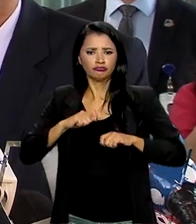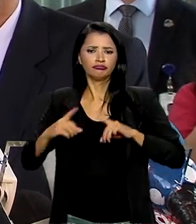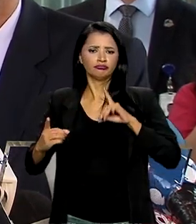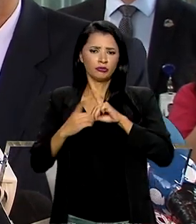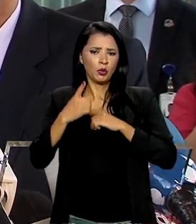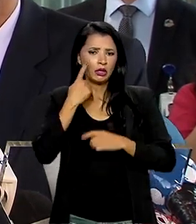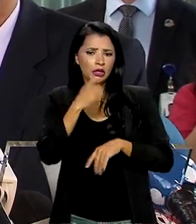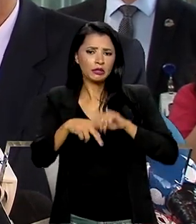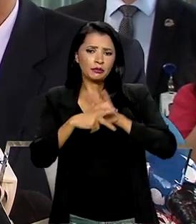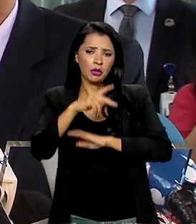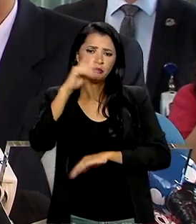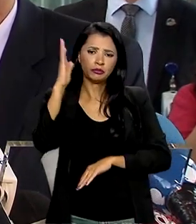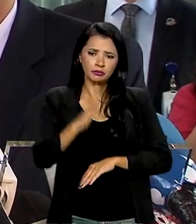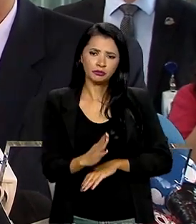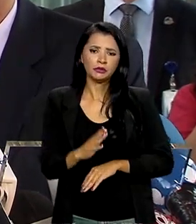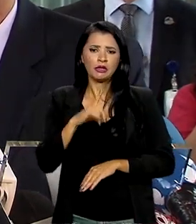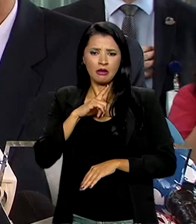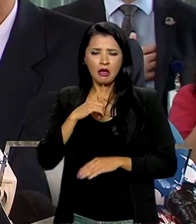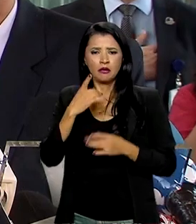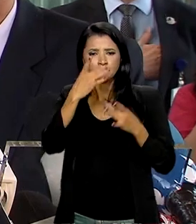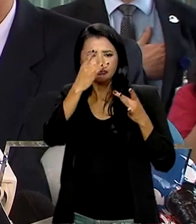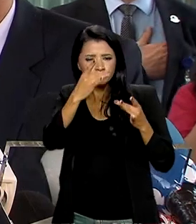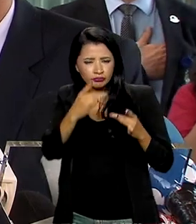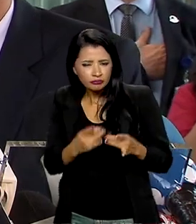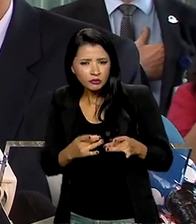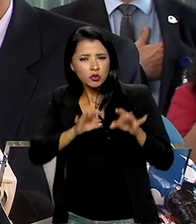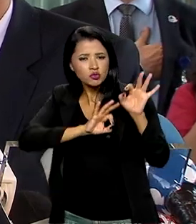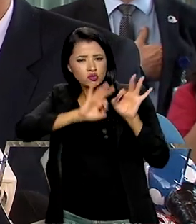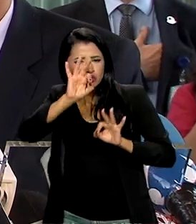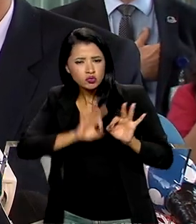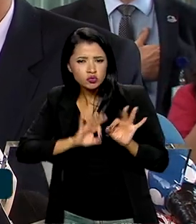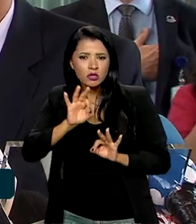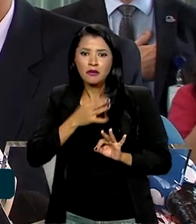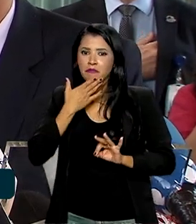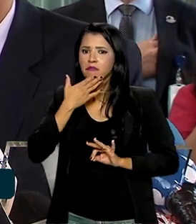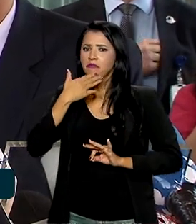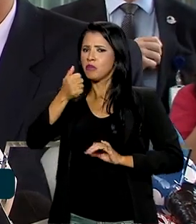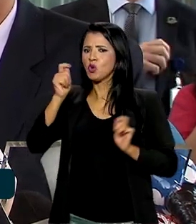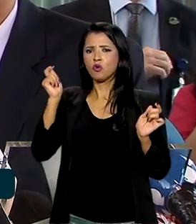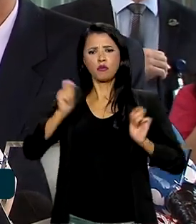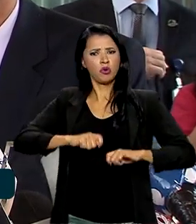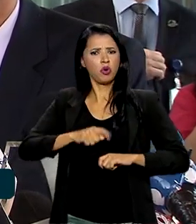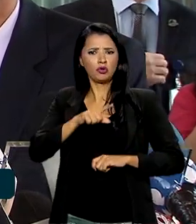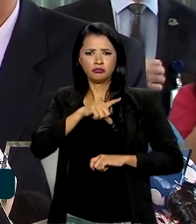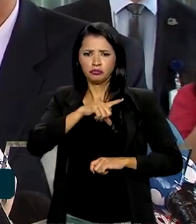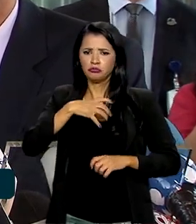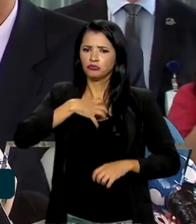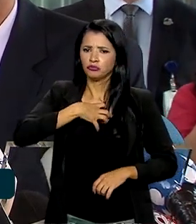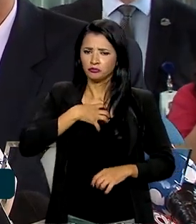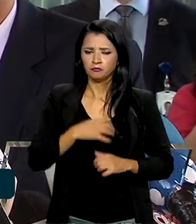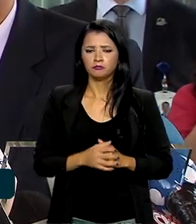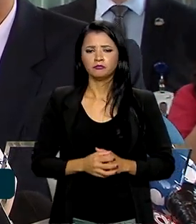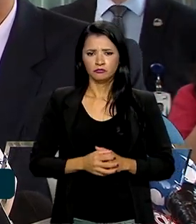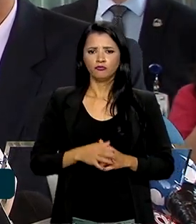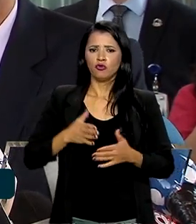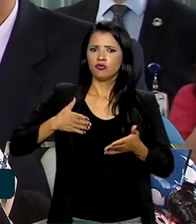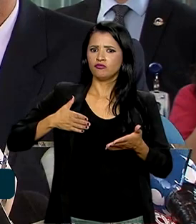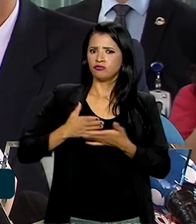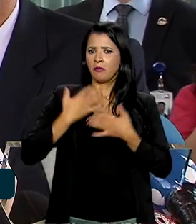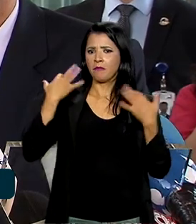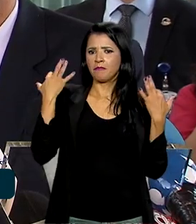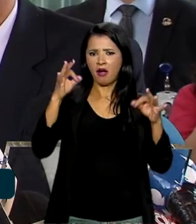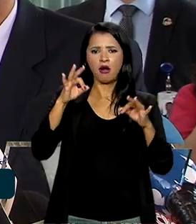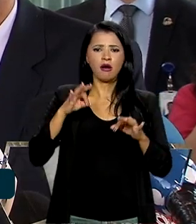interesses do país. Ela está estruturada da melhor maneira possível. Foi um êxito enorme